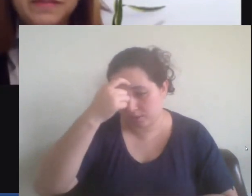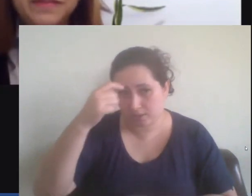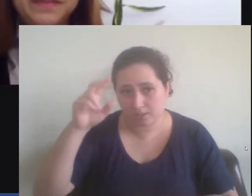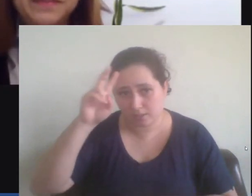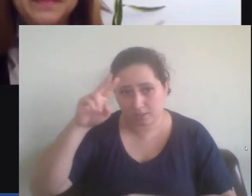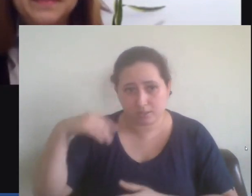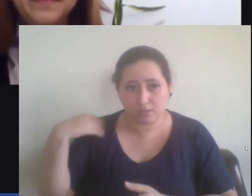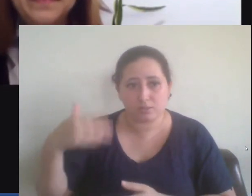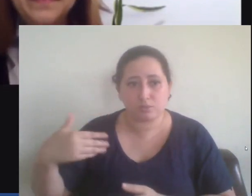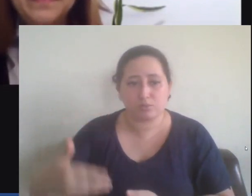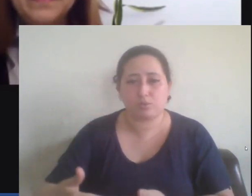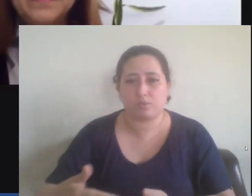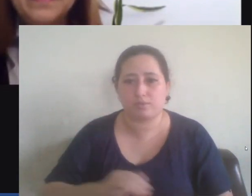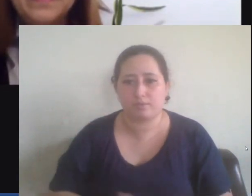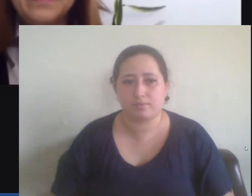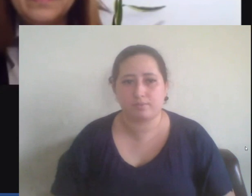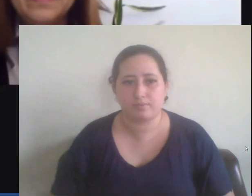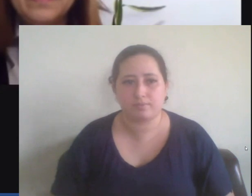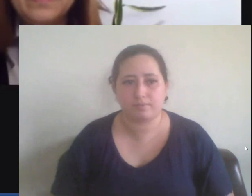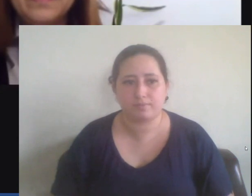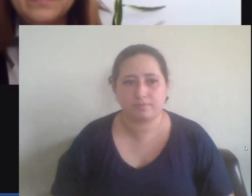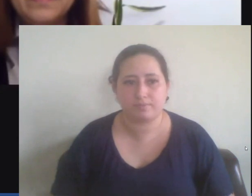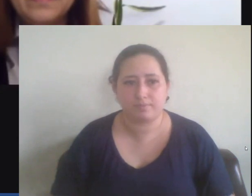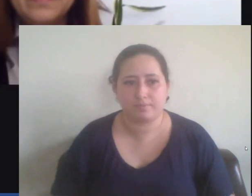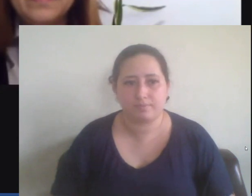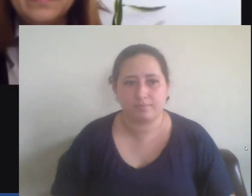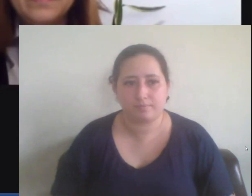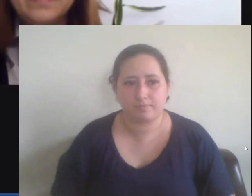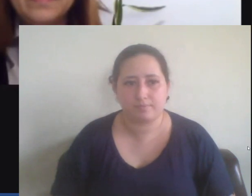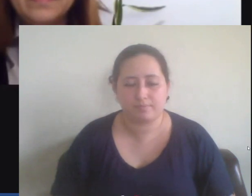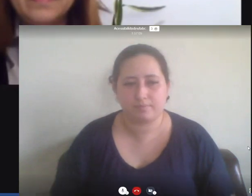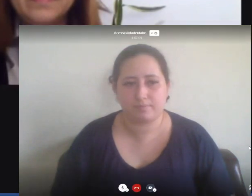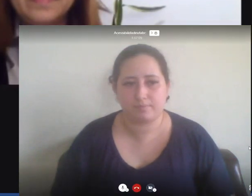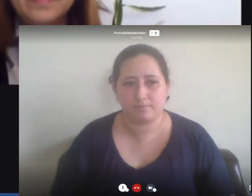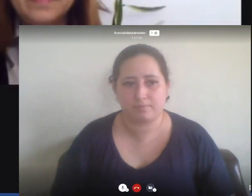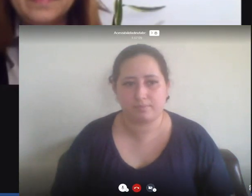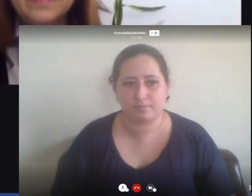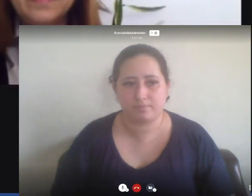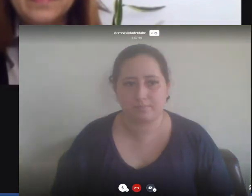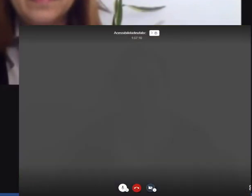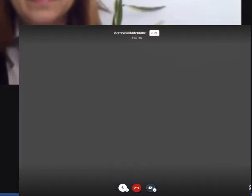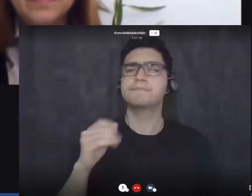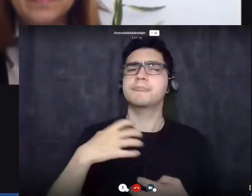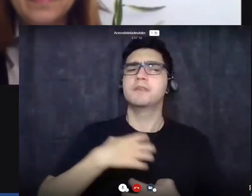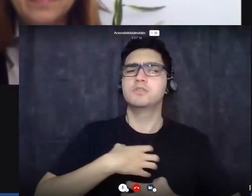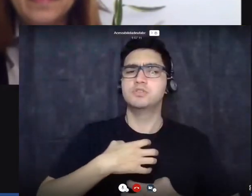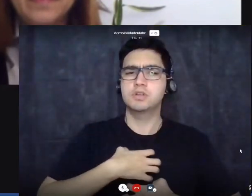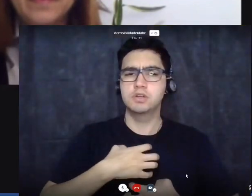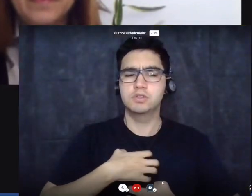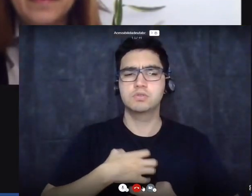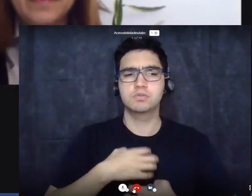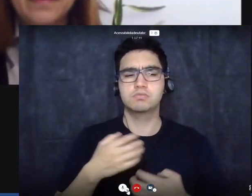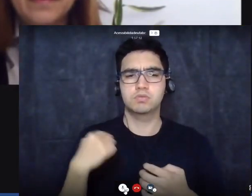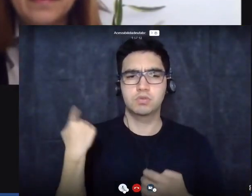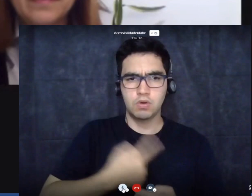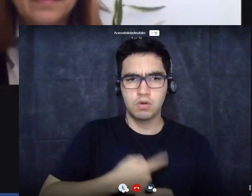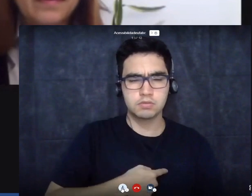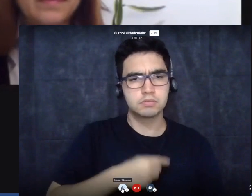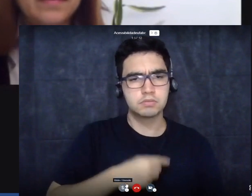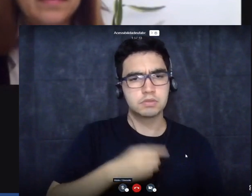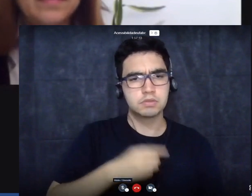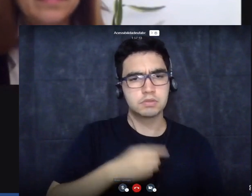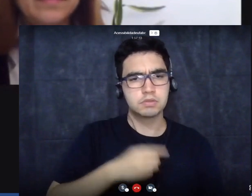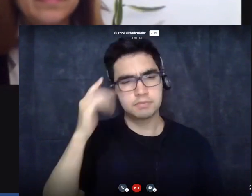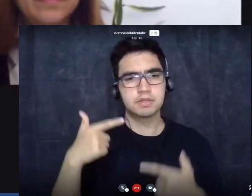eu concordo com você Sofia a forma como nós estudamos a guerra ela